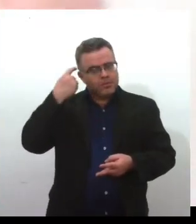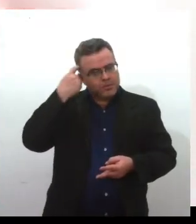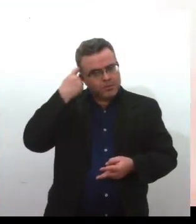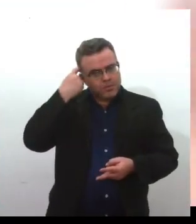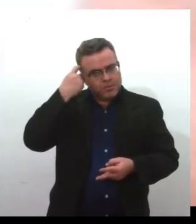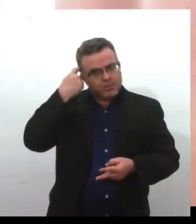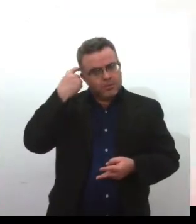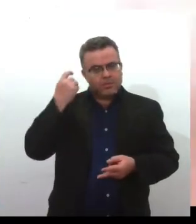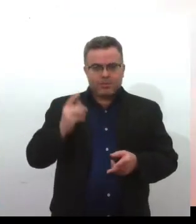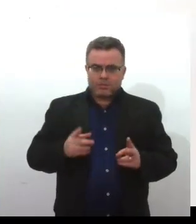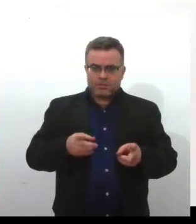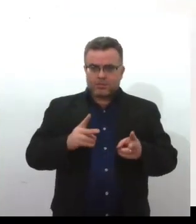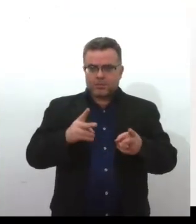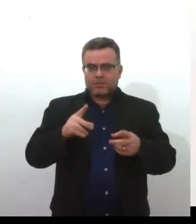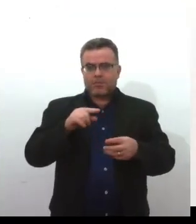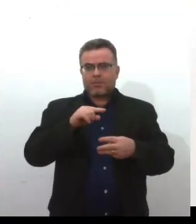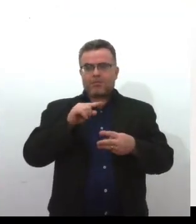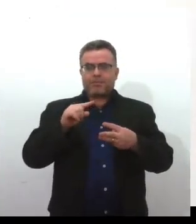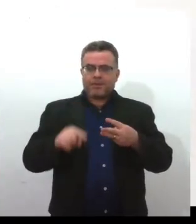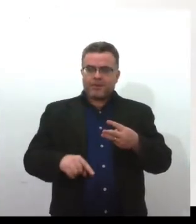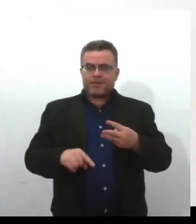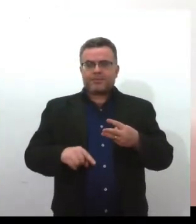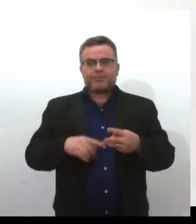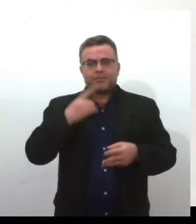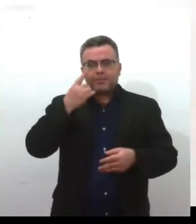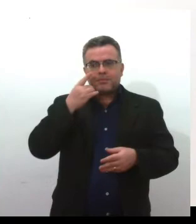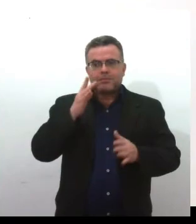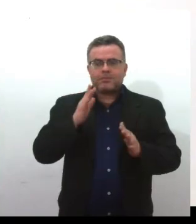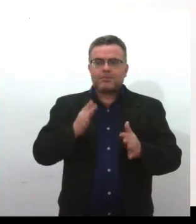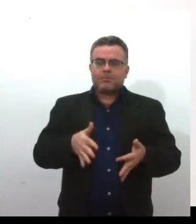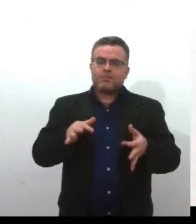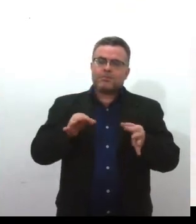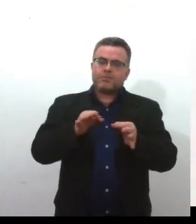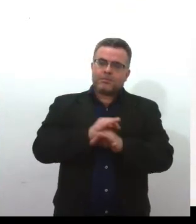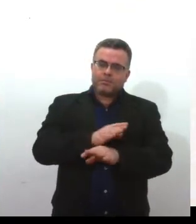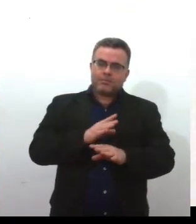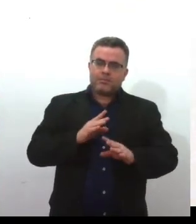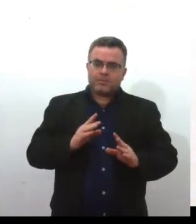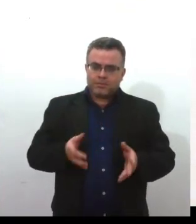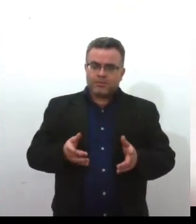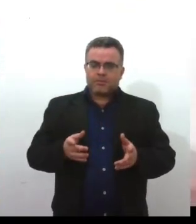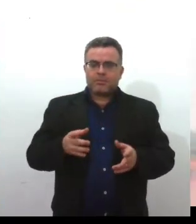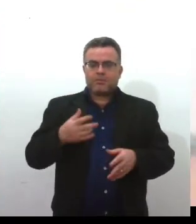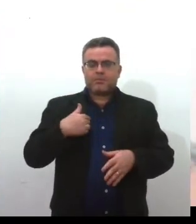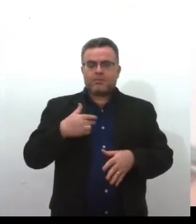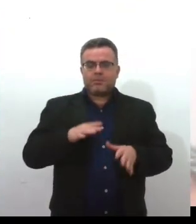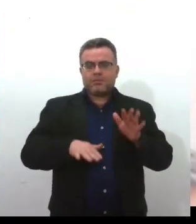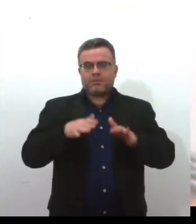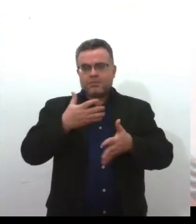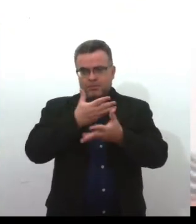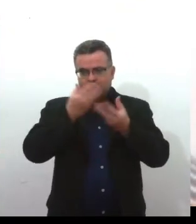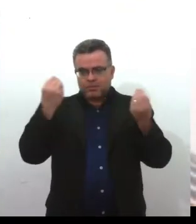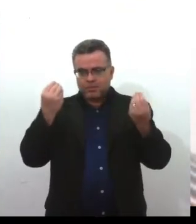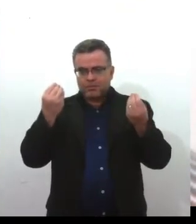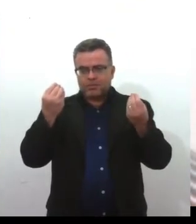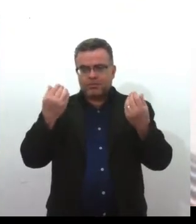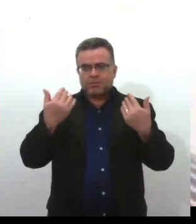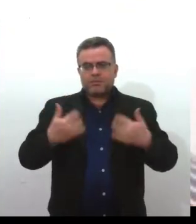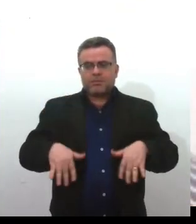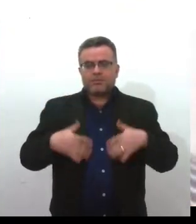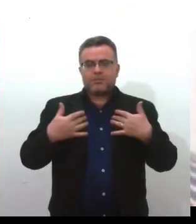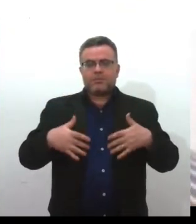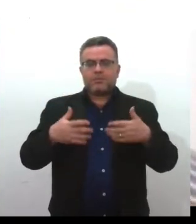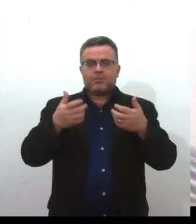grupo das primeiras três deputadas estaduais, eu vou ler o nome porque eu troco muito nome. Sim, vamos falar certinho, é?